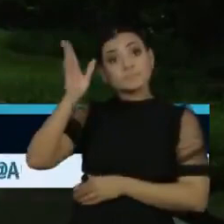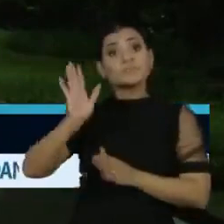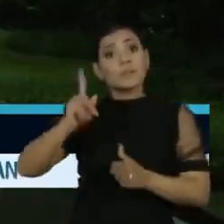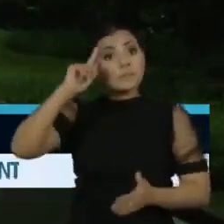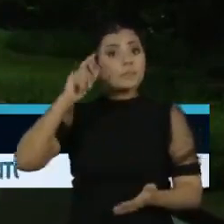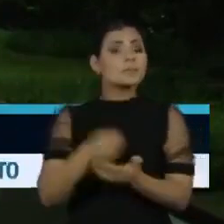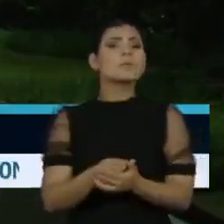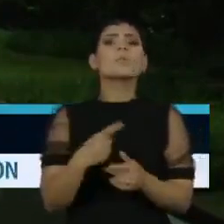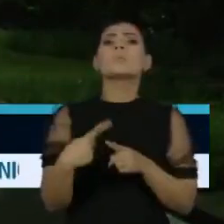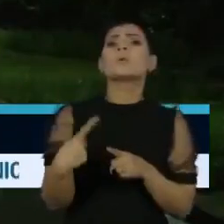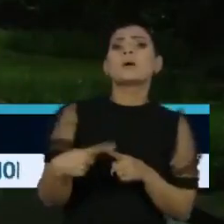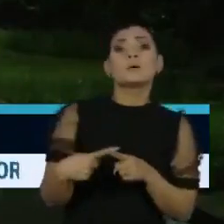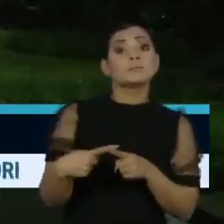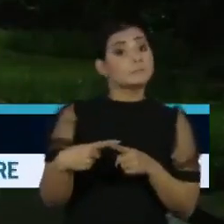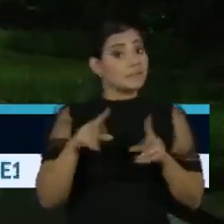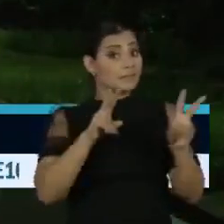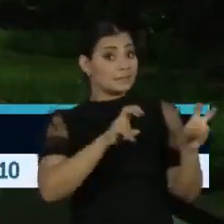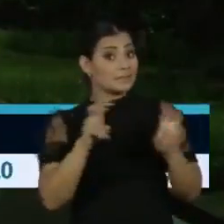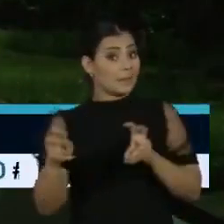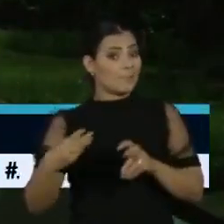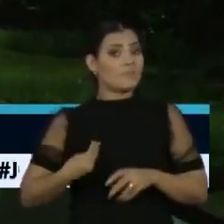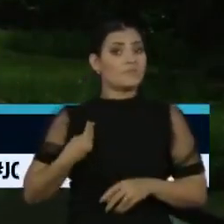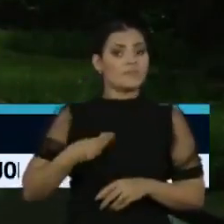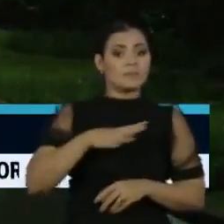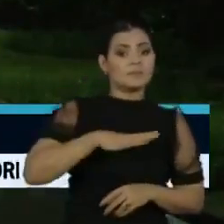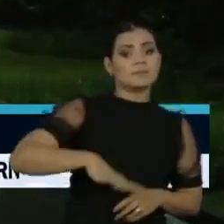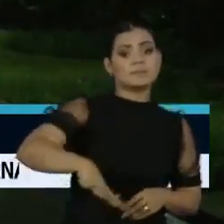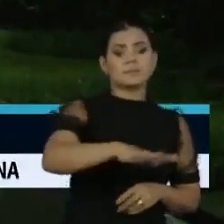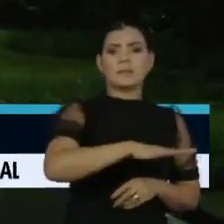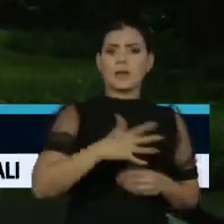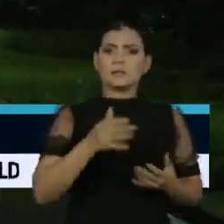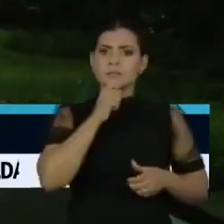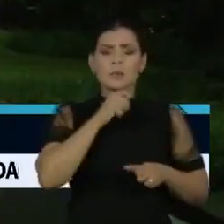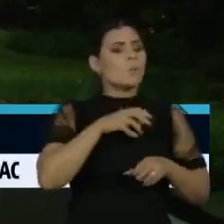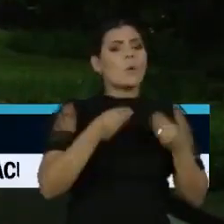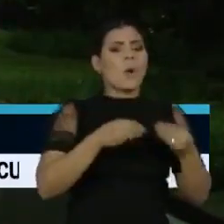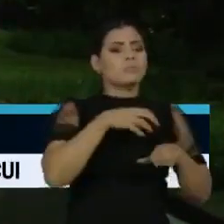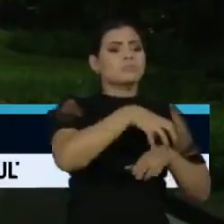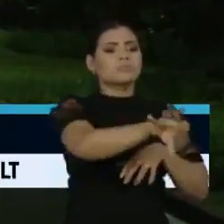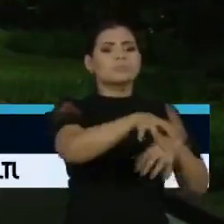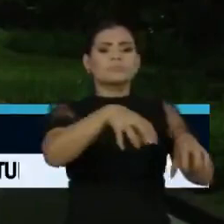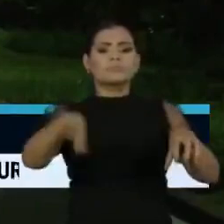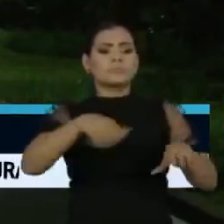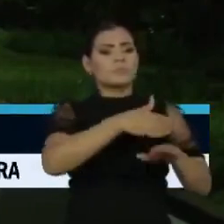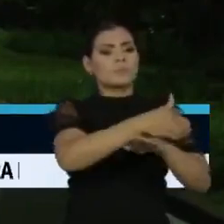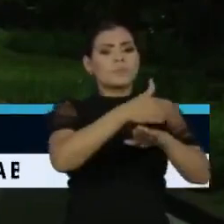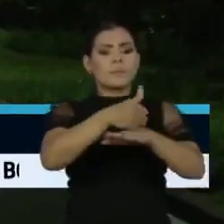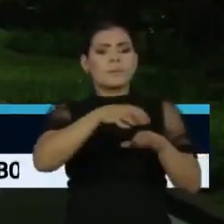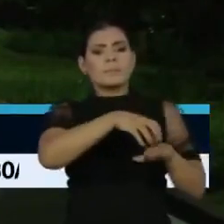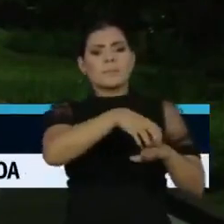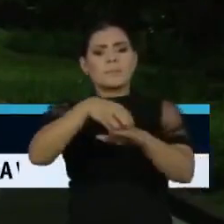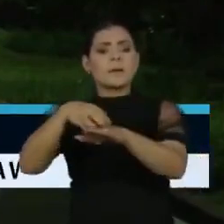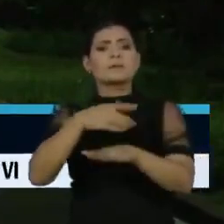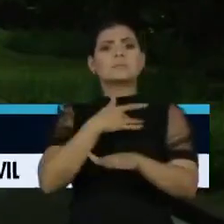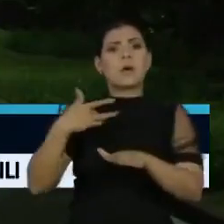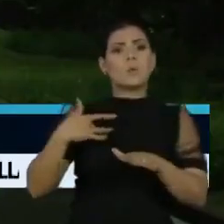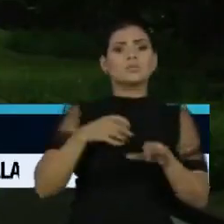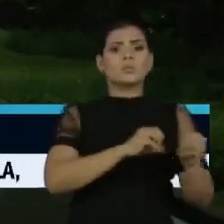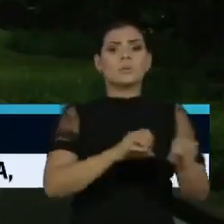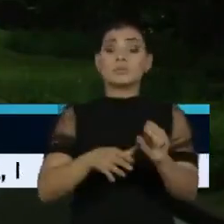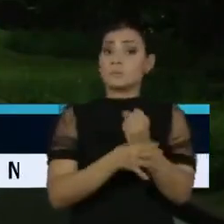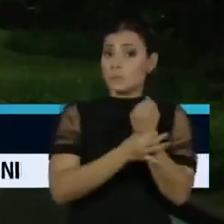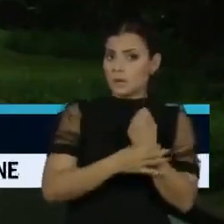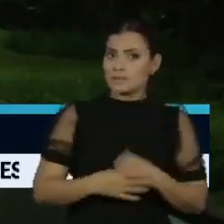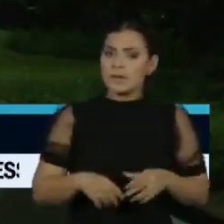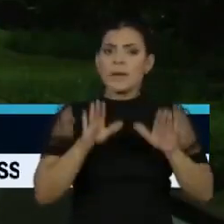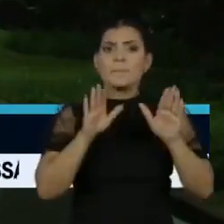definida por questões do dia a dia da cidade, como mobilidade, educação, saúde e segurança. Mas, em parte,